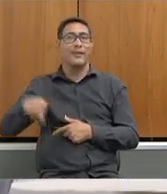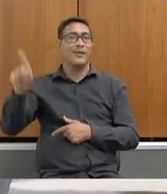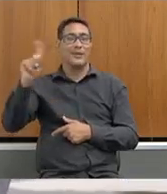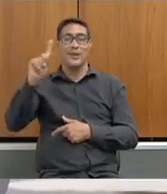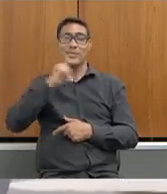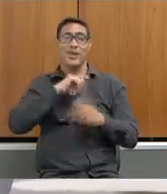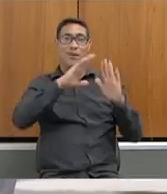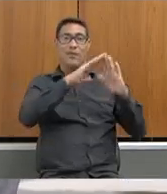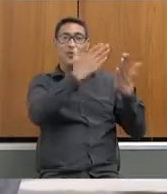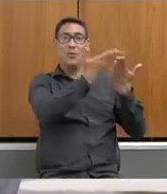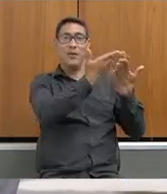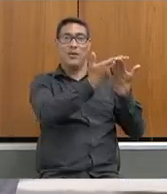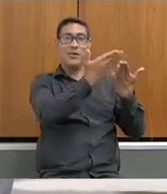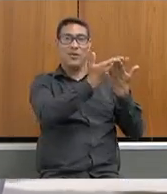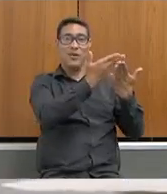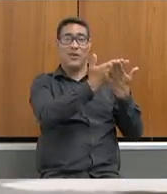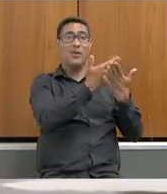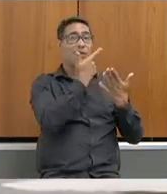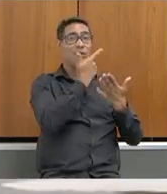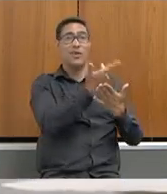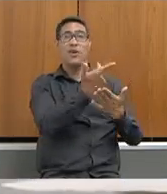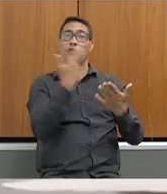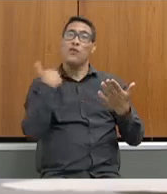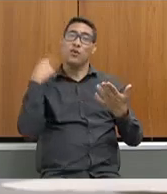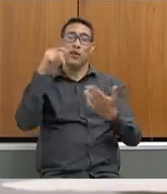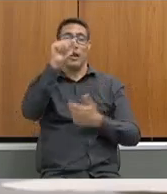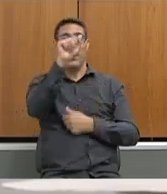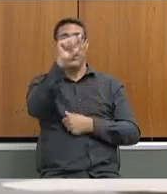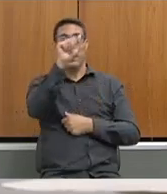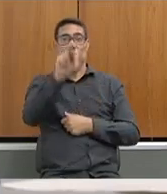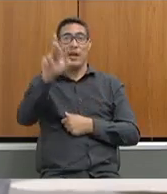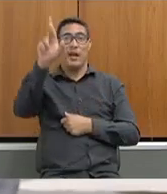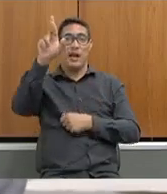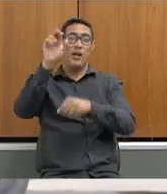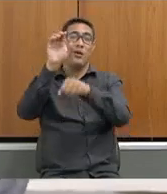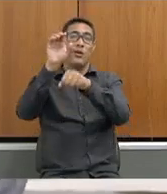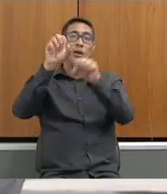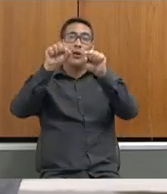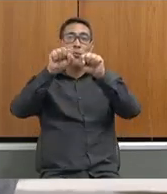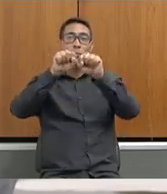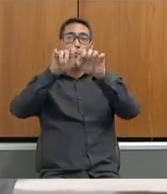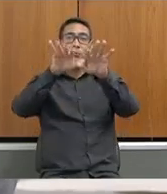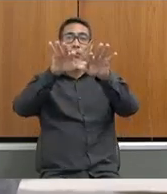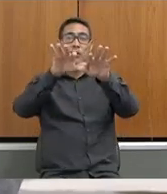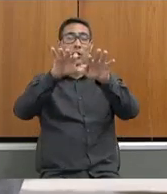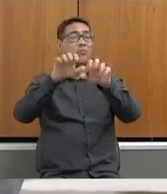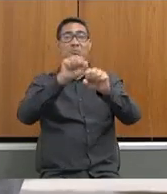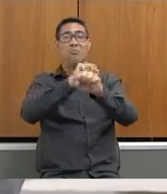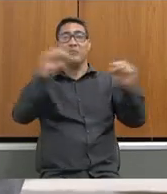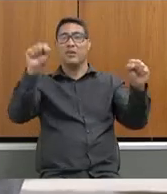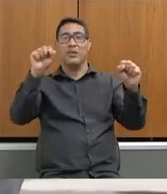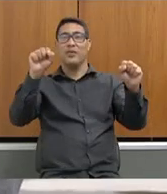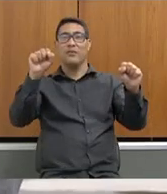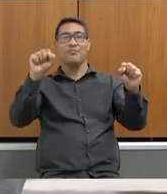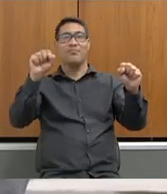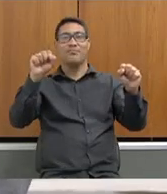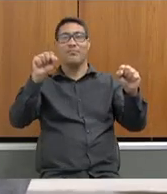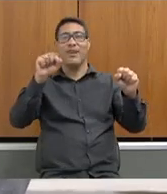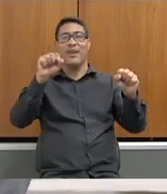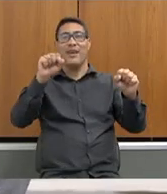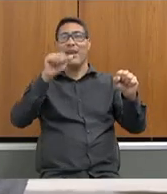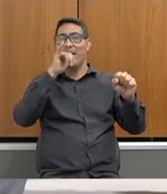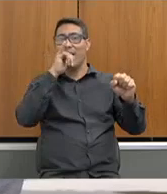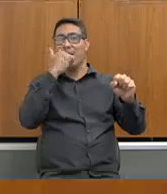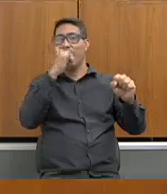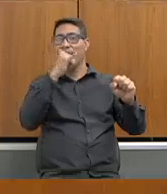escola, a senhora falou comigo, Grigo, vamos colocar a condicionada em todas as salas aqui, mas, deputado, a não tem, a rede elétrica não dá. E nós vamos